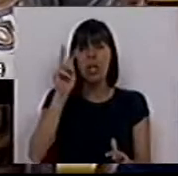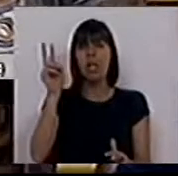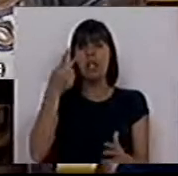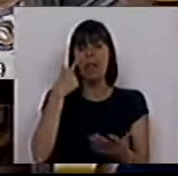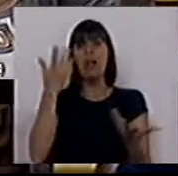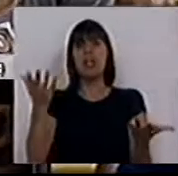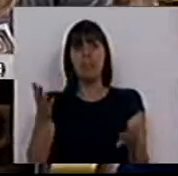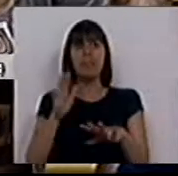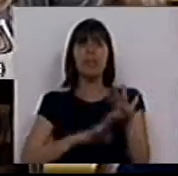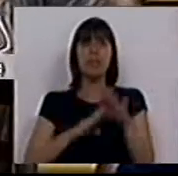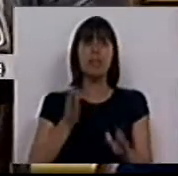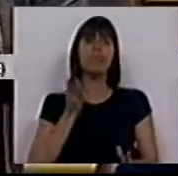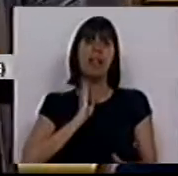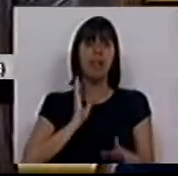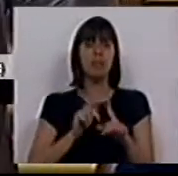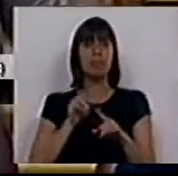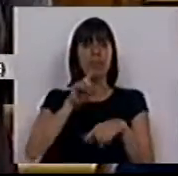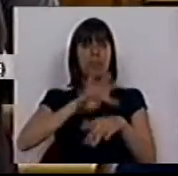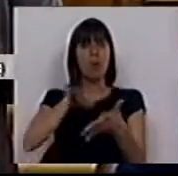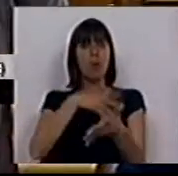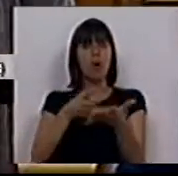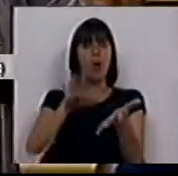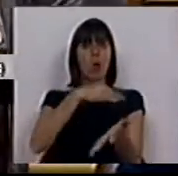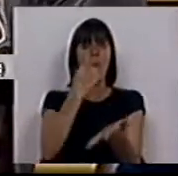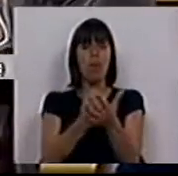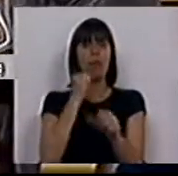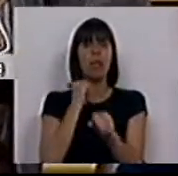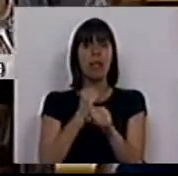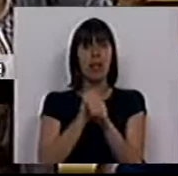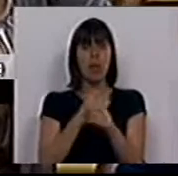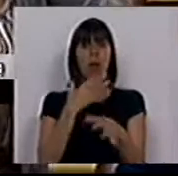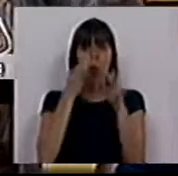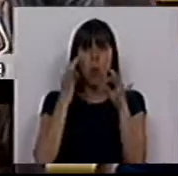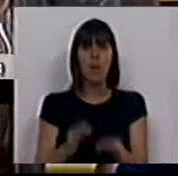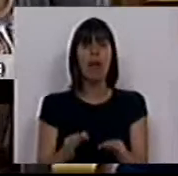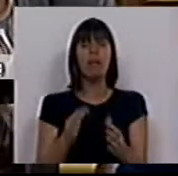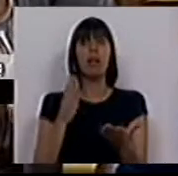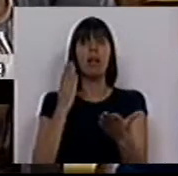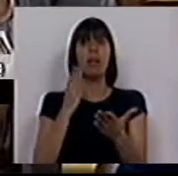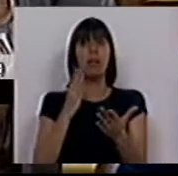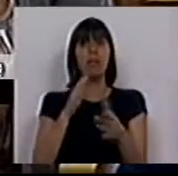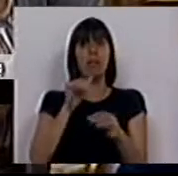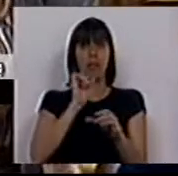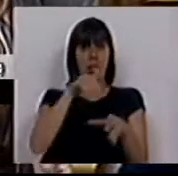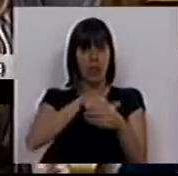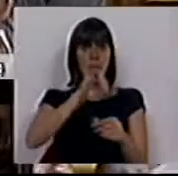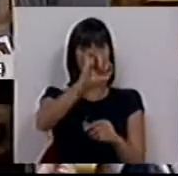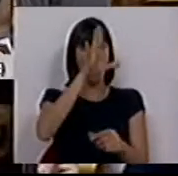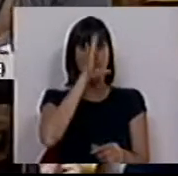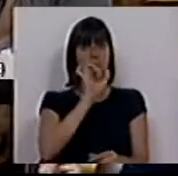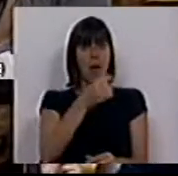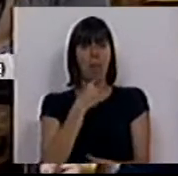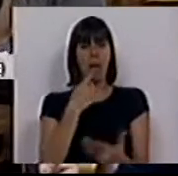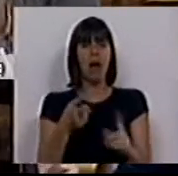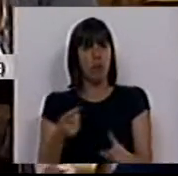Ministro, para fazerem um horário completo, um trabalho concreto, até no seu Ministério. E,